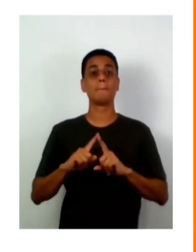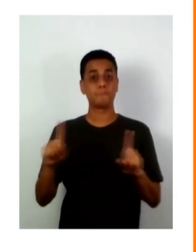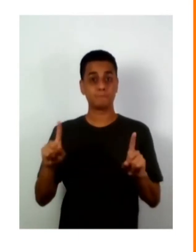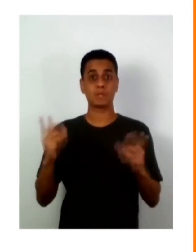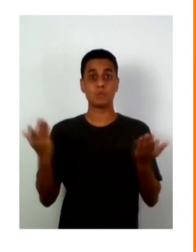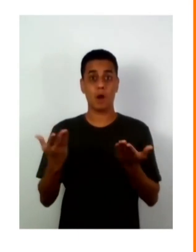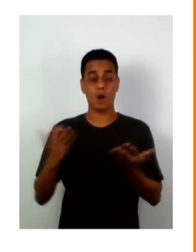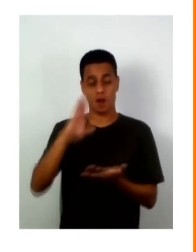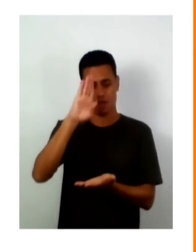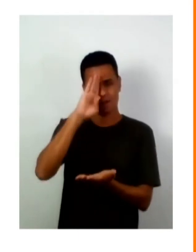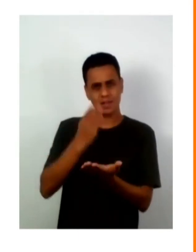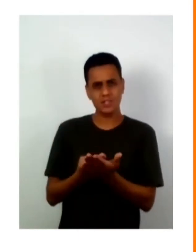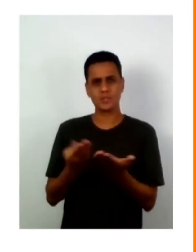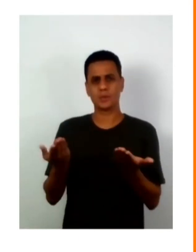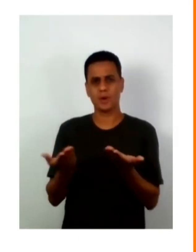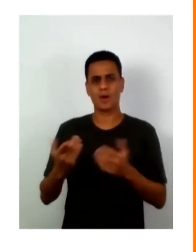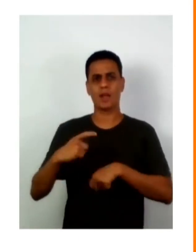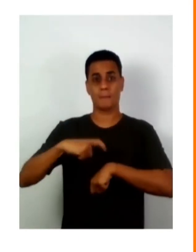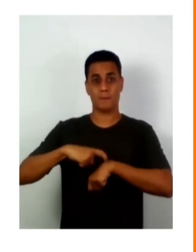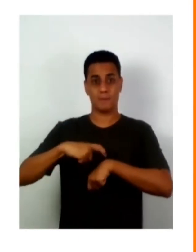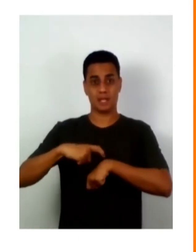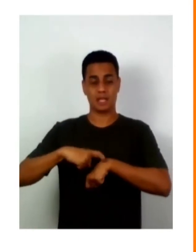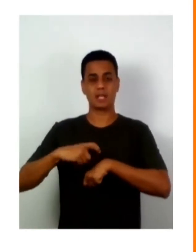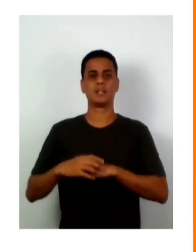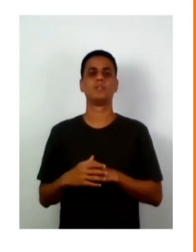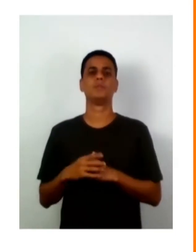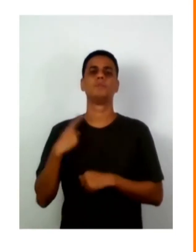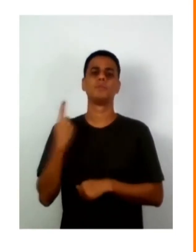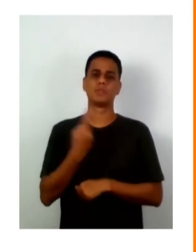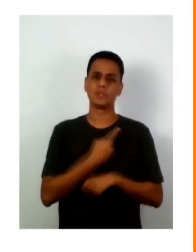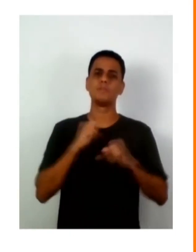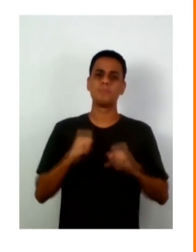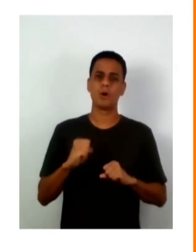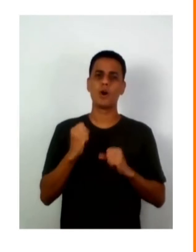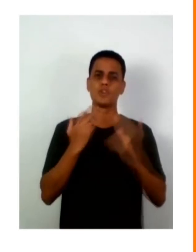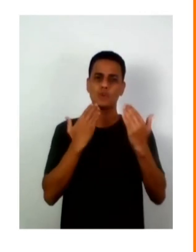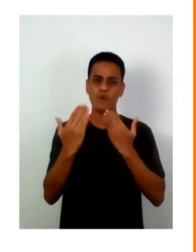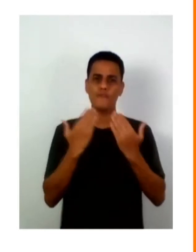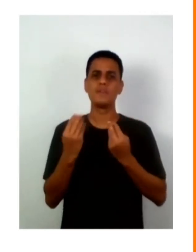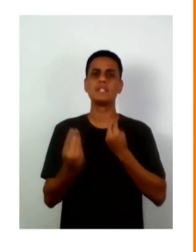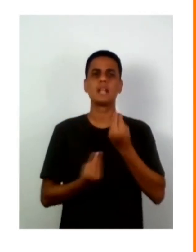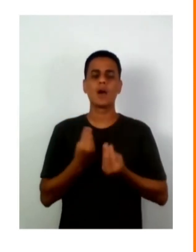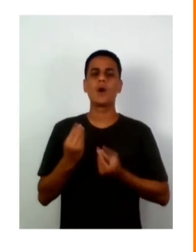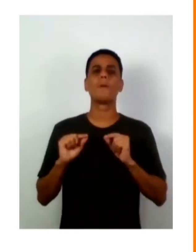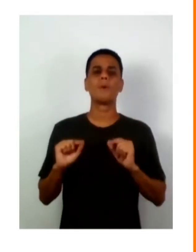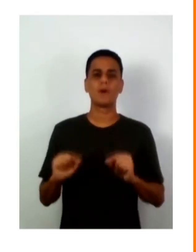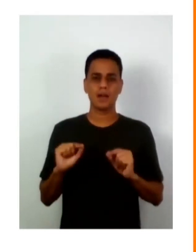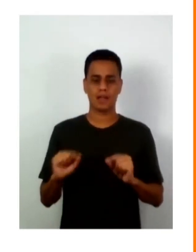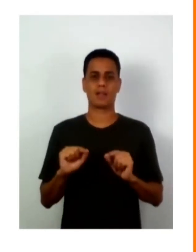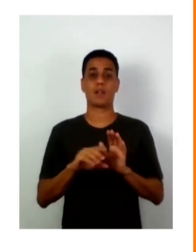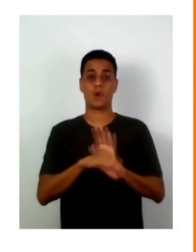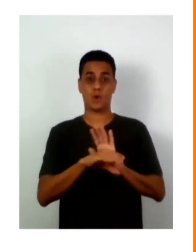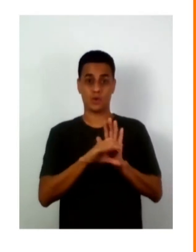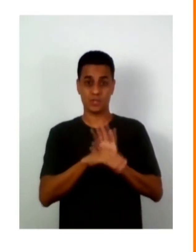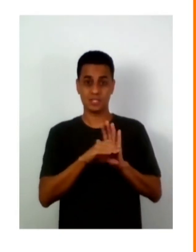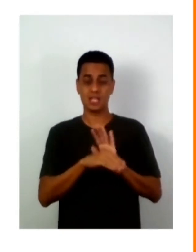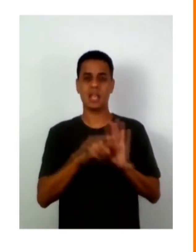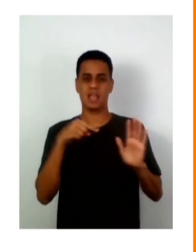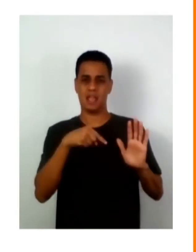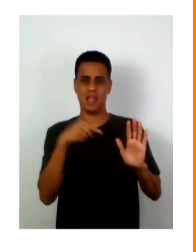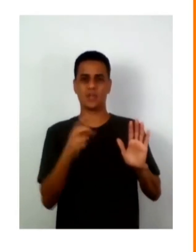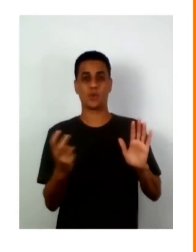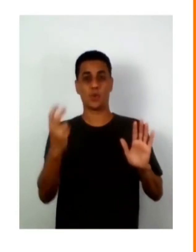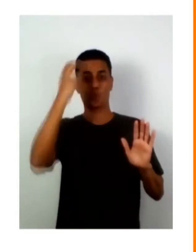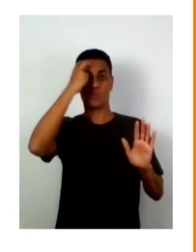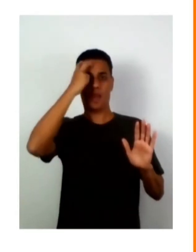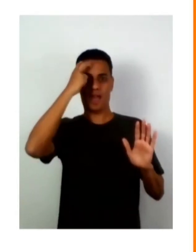que eu mencionei. Agora, teremos uma conversação sobre liderança cultural,